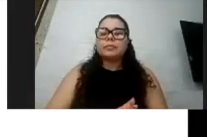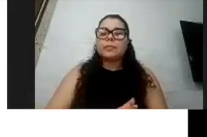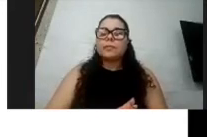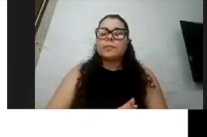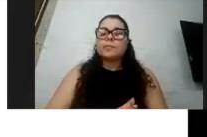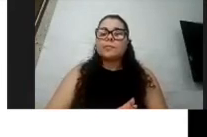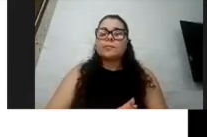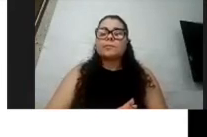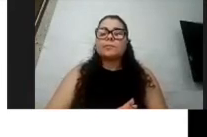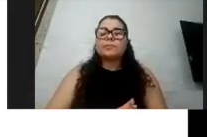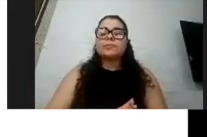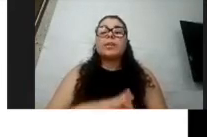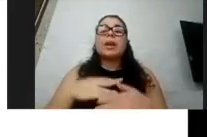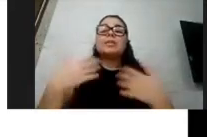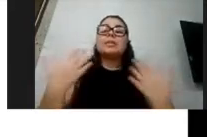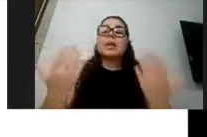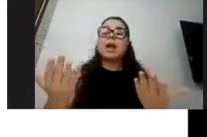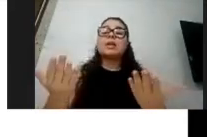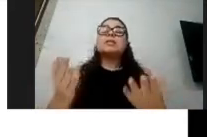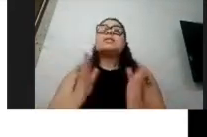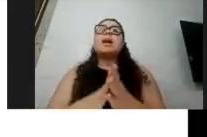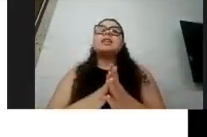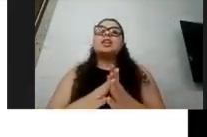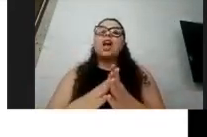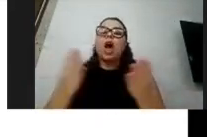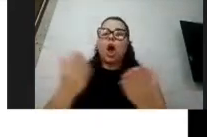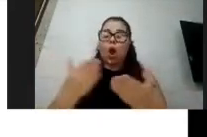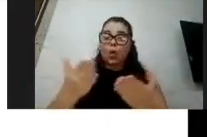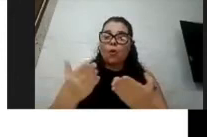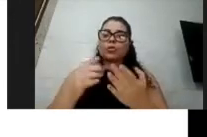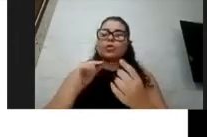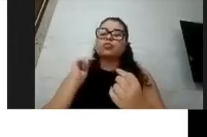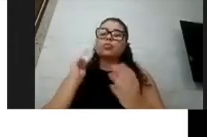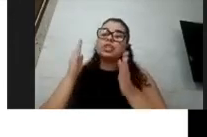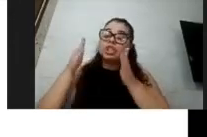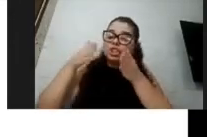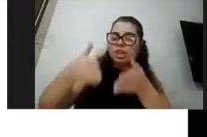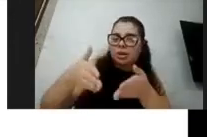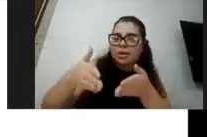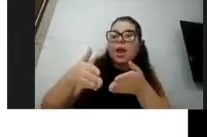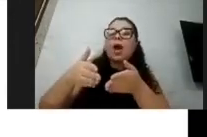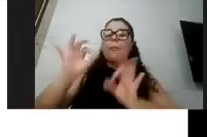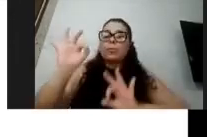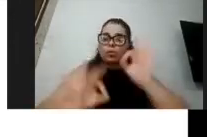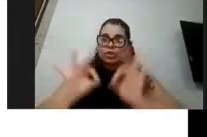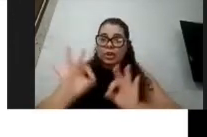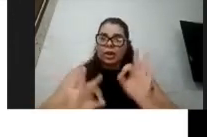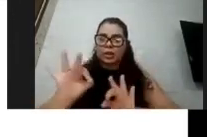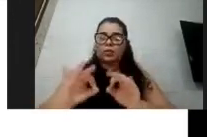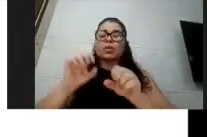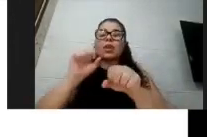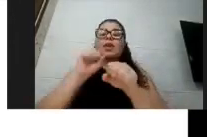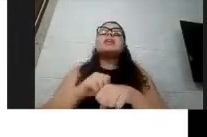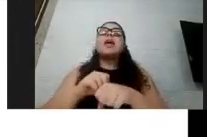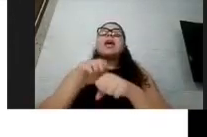Aí a gente chega mais especificamente no projeto que ancora essa formação, que é o Covid, Atenção para Todos, que foi um